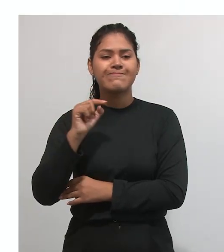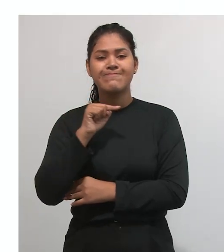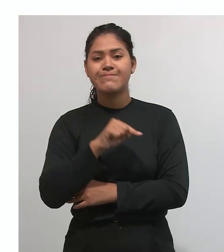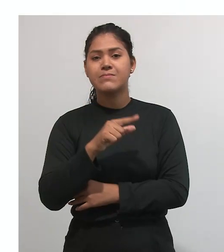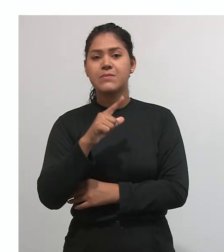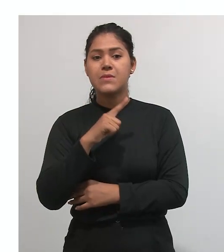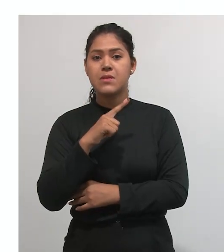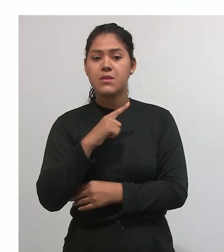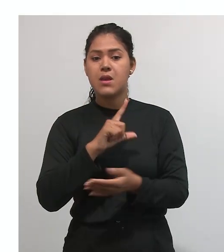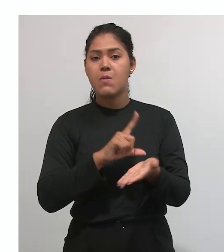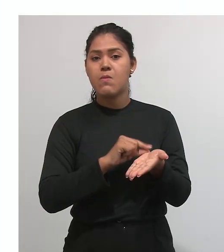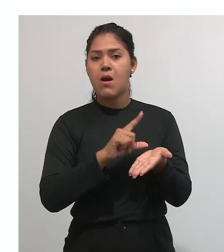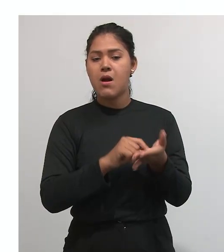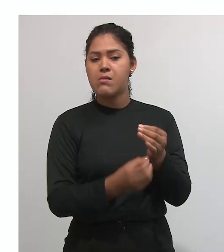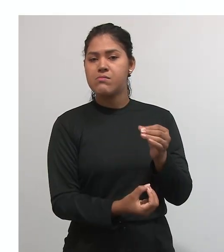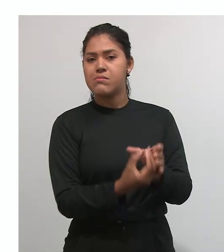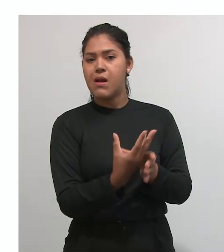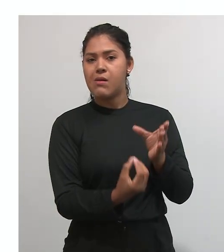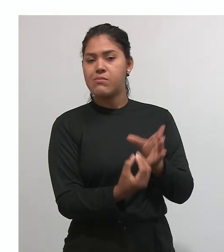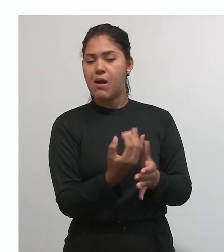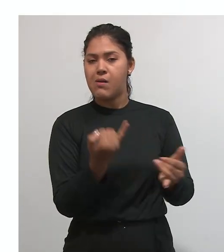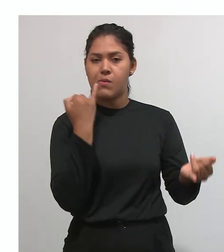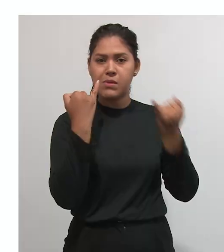produzido ali e tem que ser divulgado.